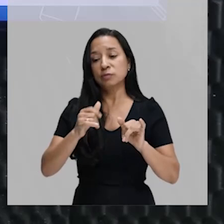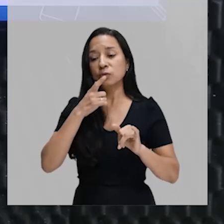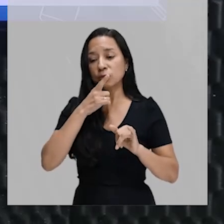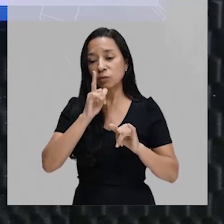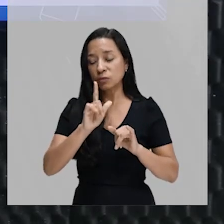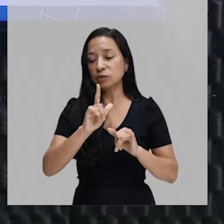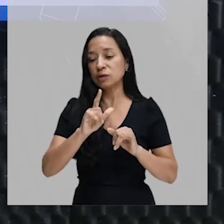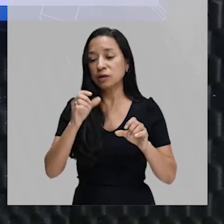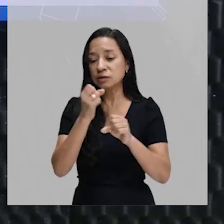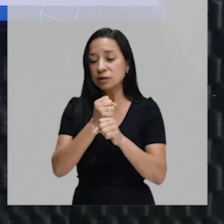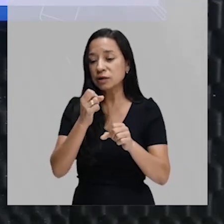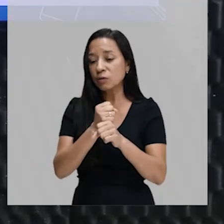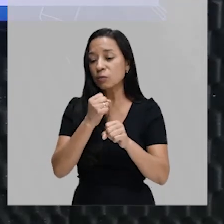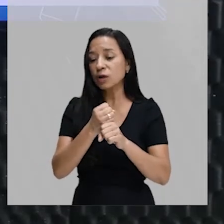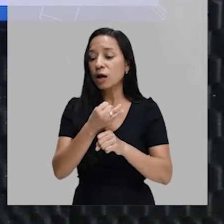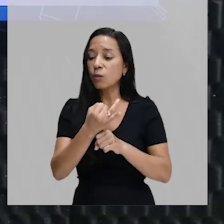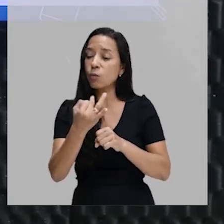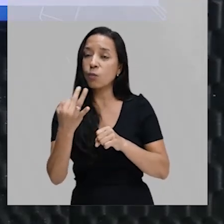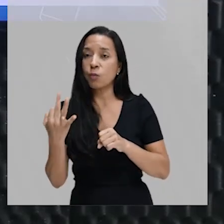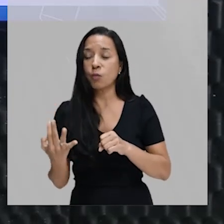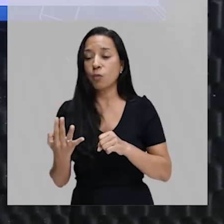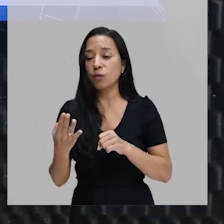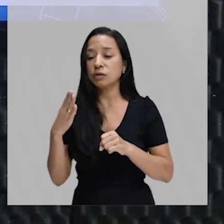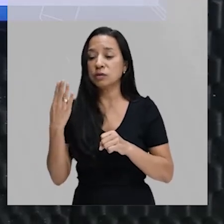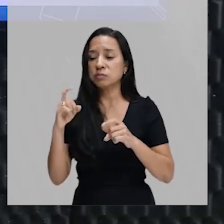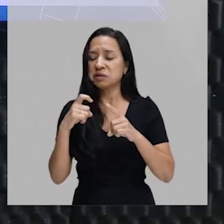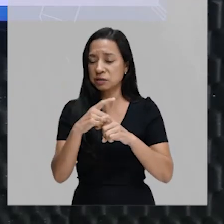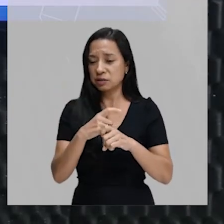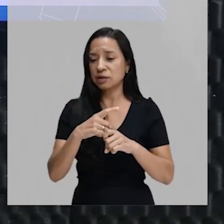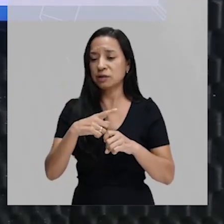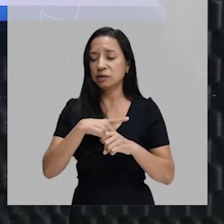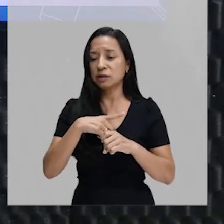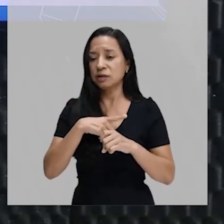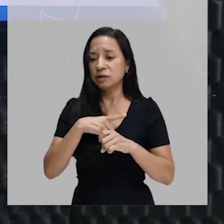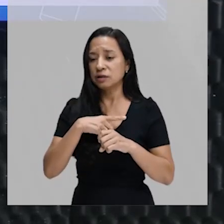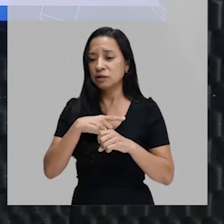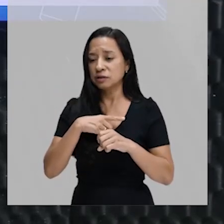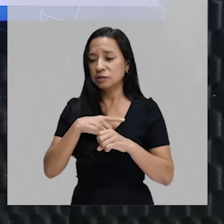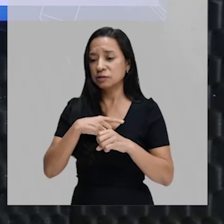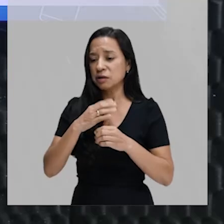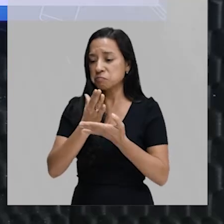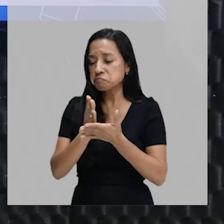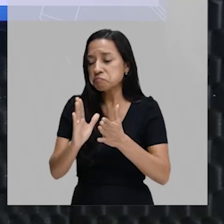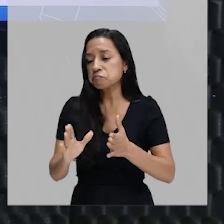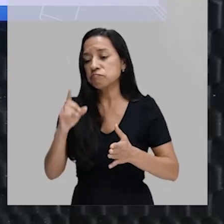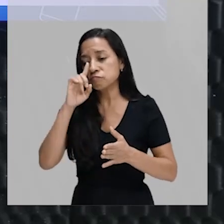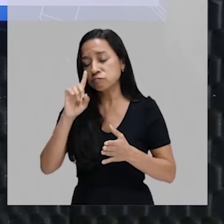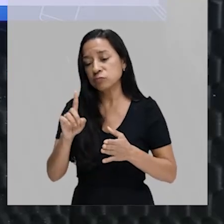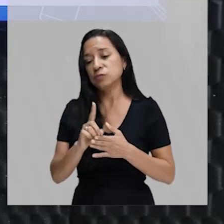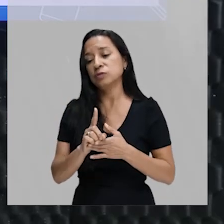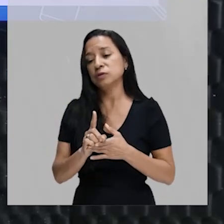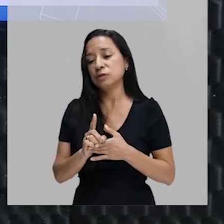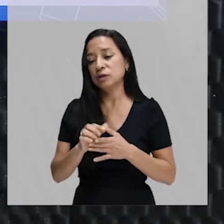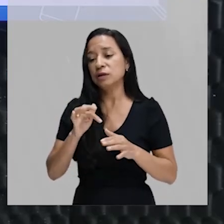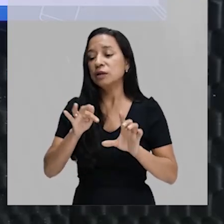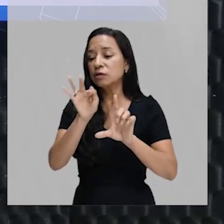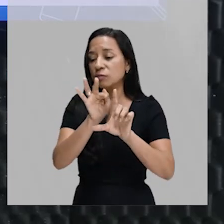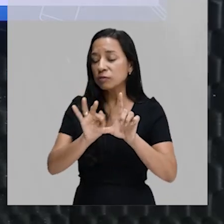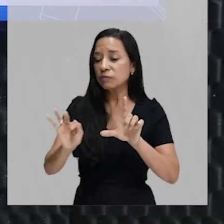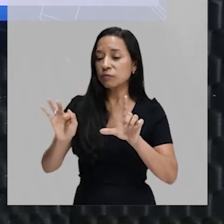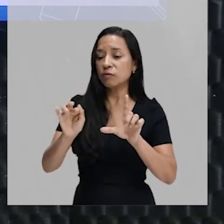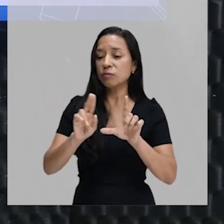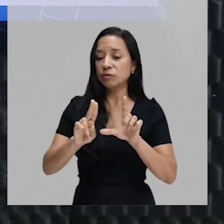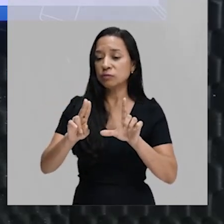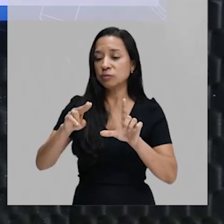vão ter no final do dia. Porque sabendo a quantidade de duplicações que ela pode passar, a gente consegue ter. Tem uma formulazinha chamada